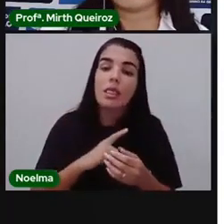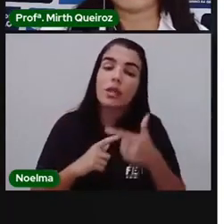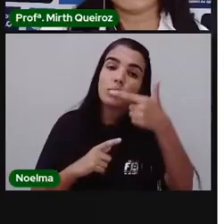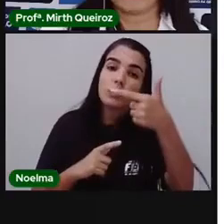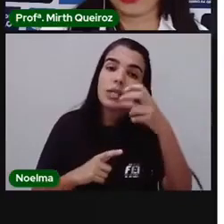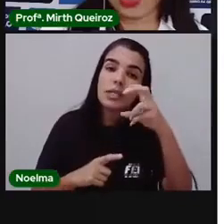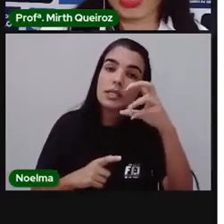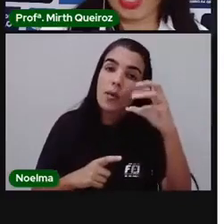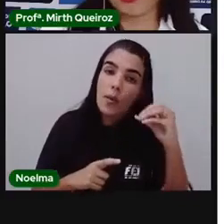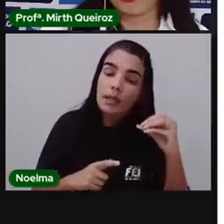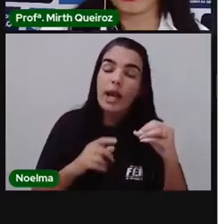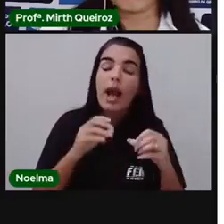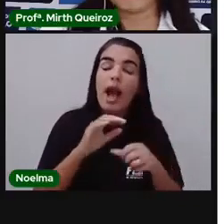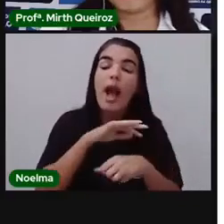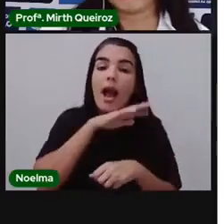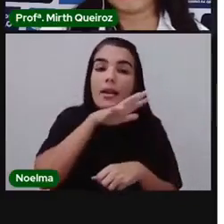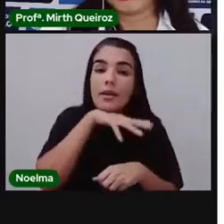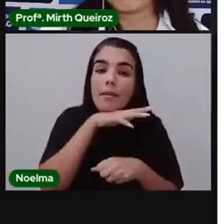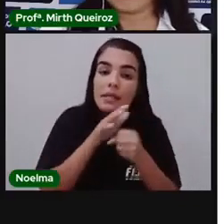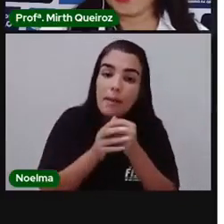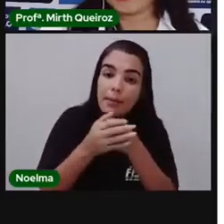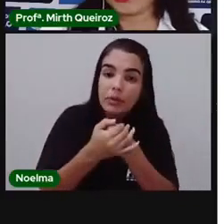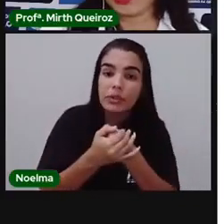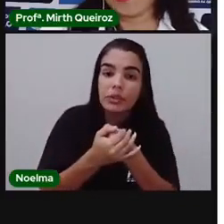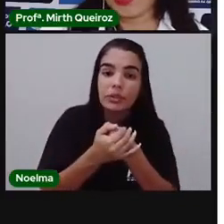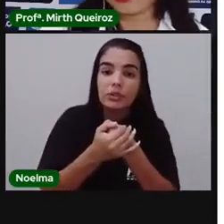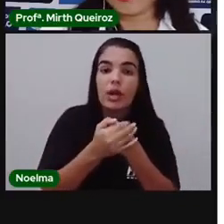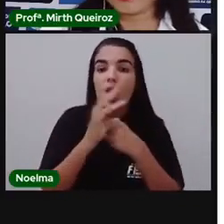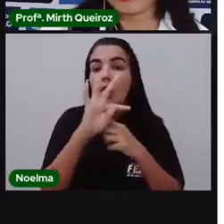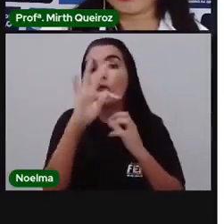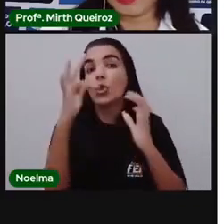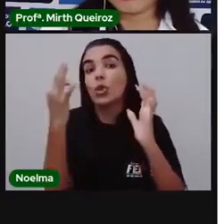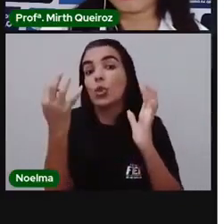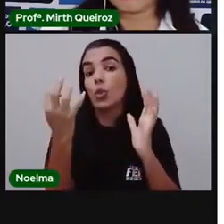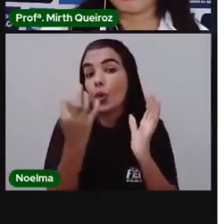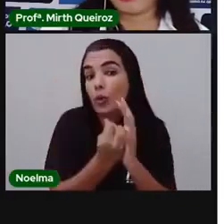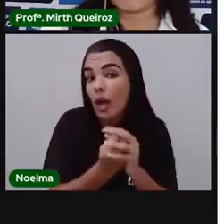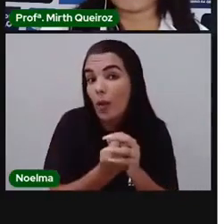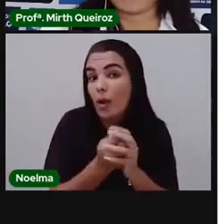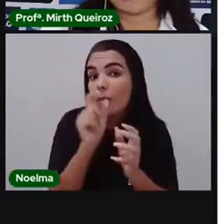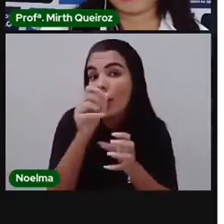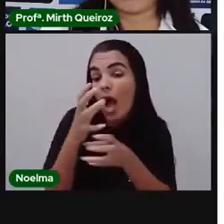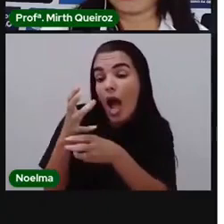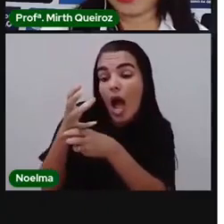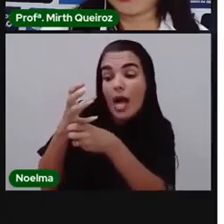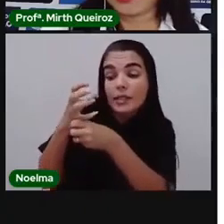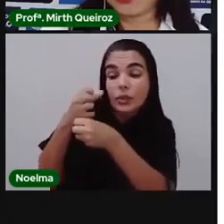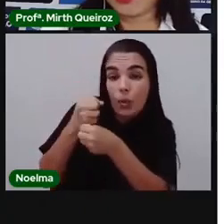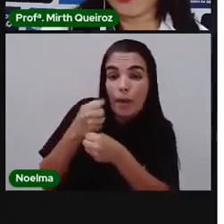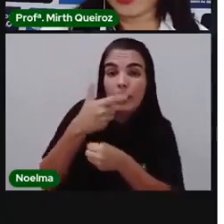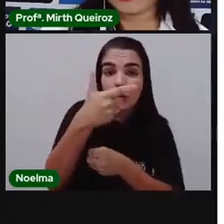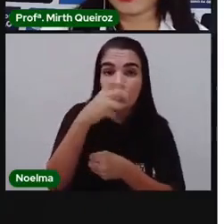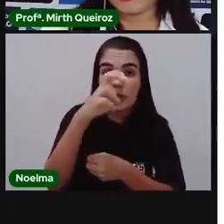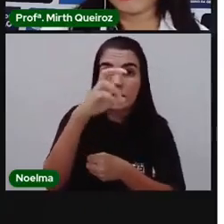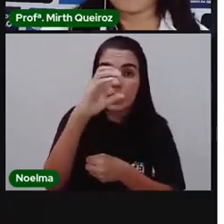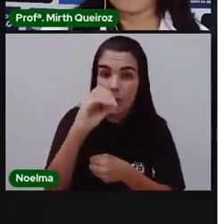de espécies de animais pesquisadas, a gente vai pegar 250